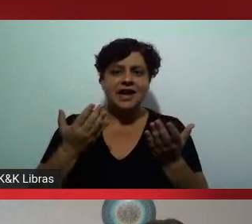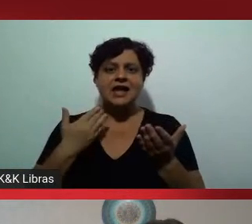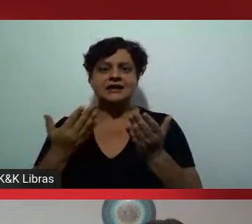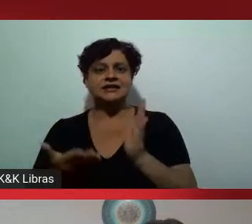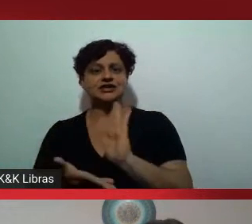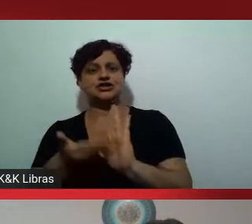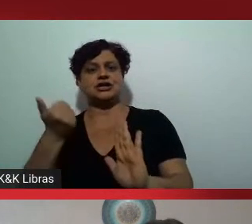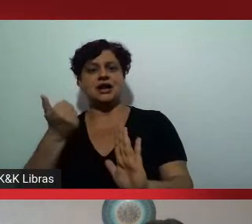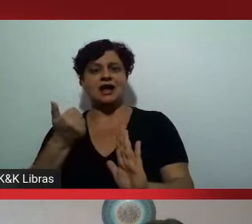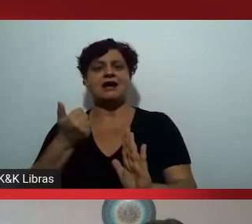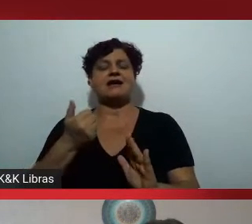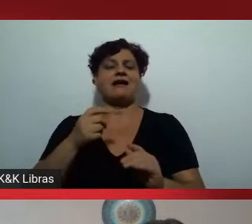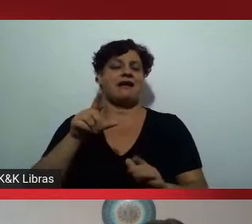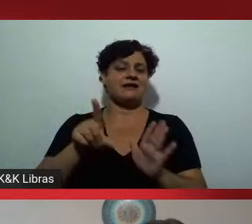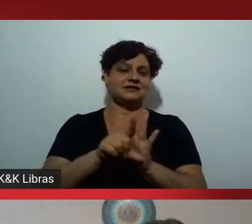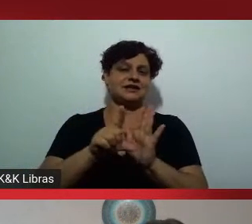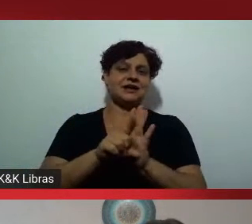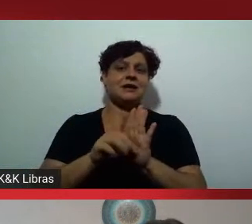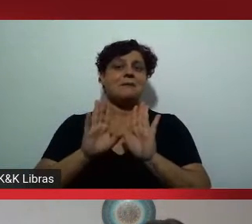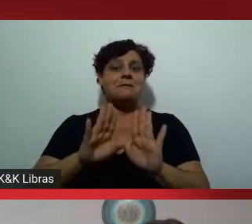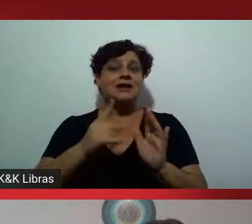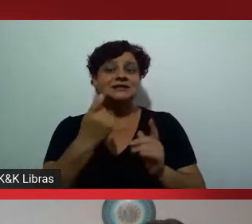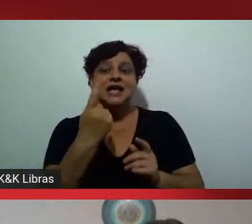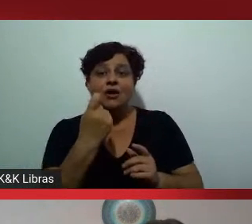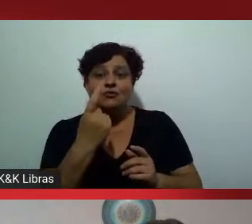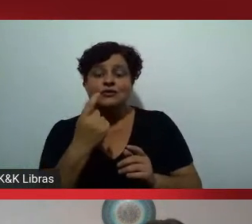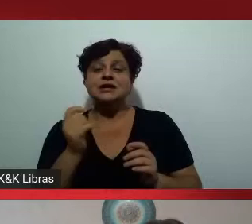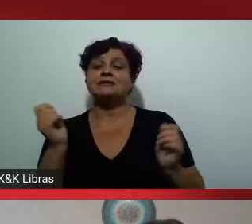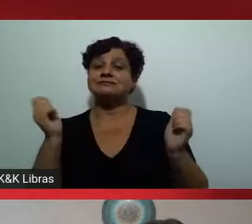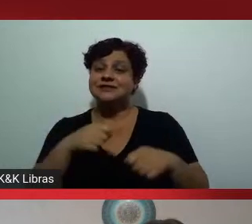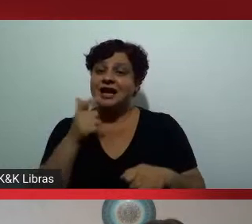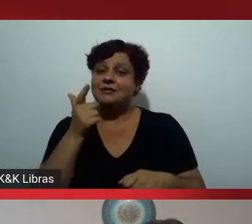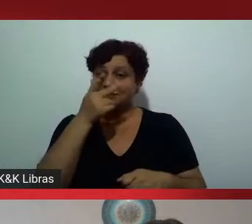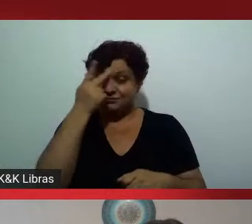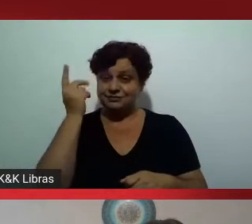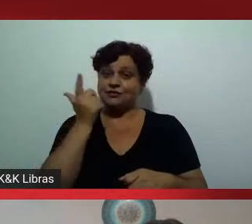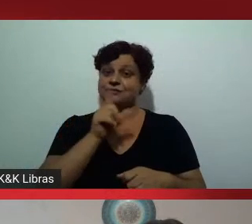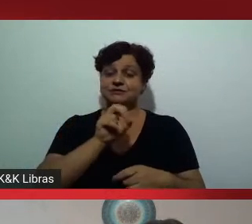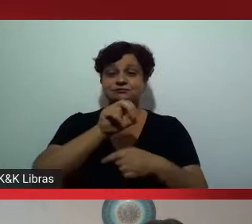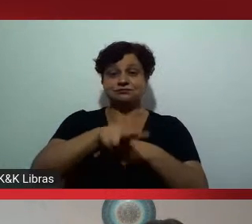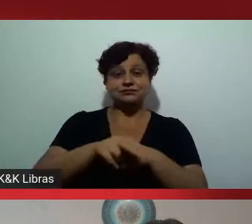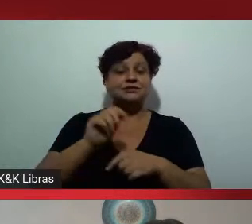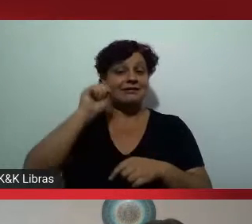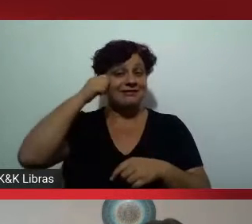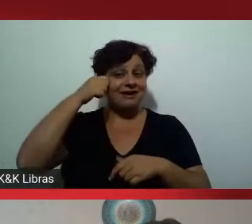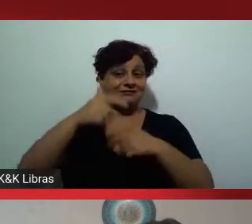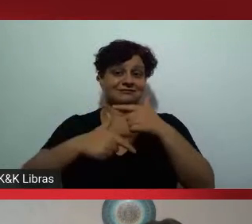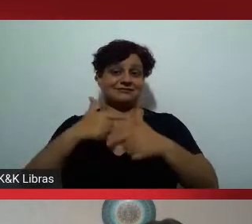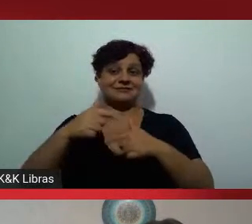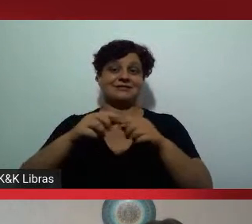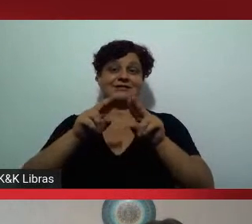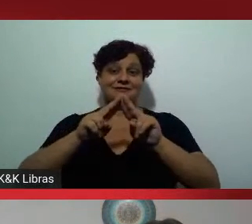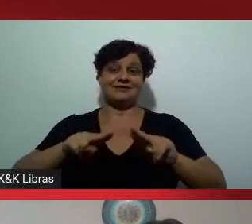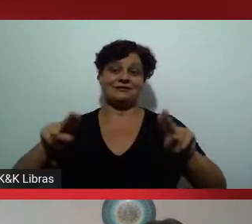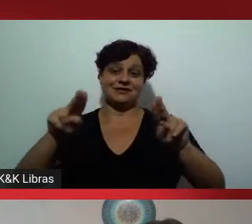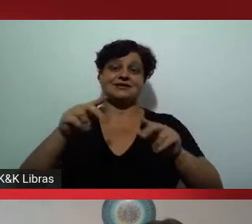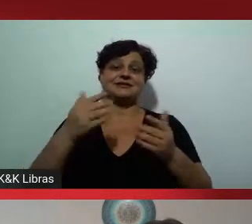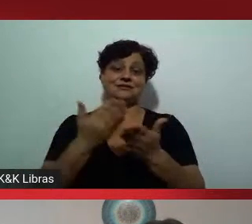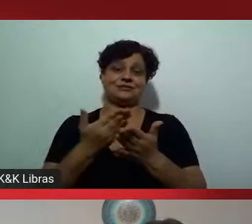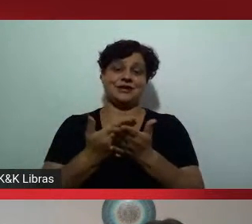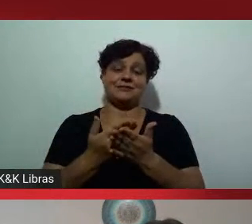dessa lei, e essa lei é a única possibilidade que nós temos, pensando enquanto política afirmativa, de fazer uma mudança